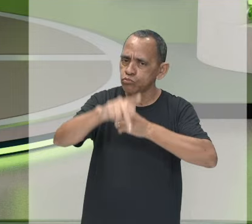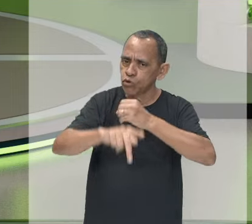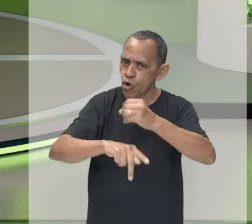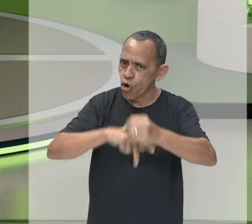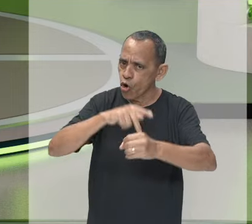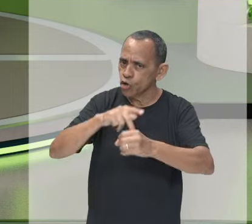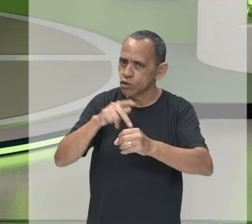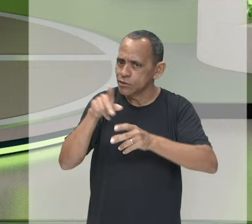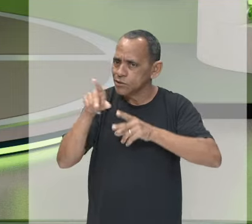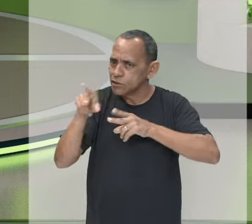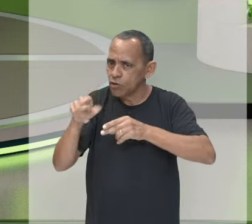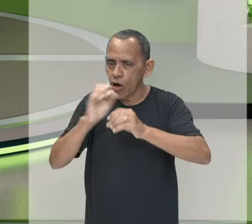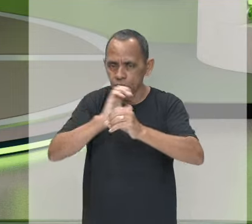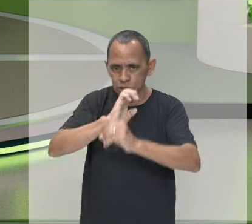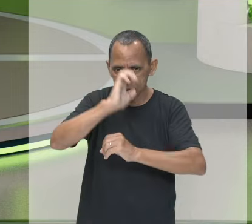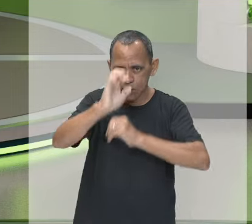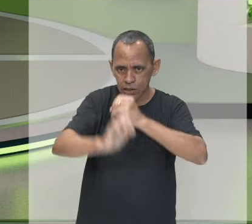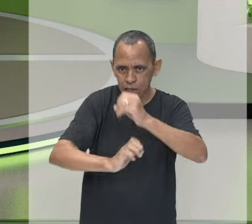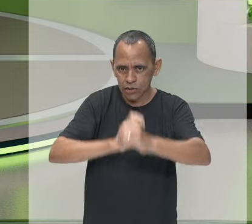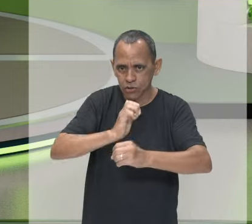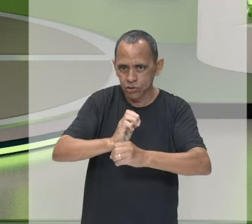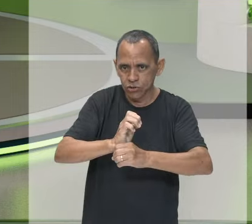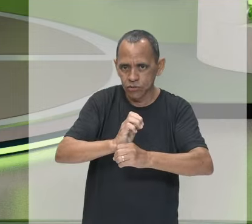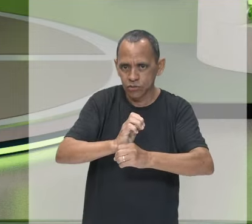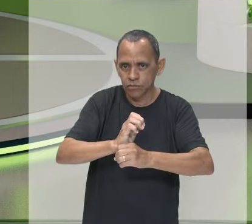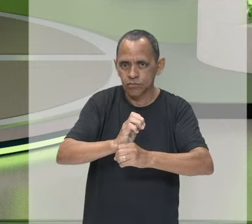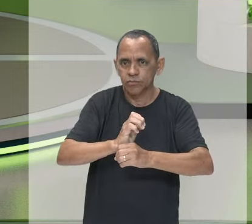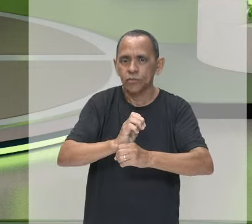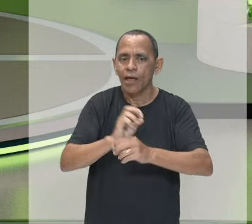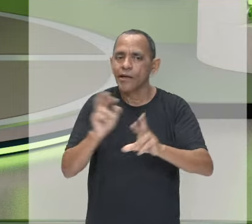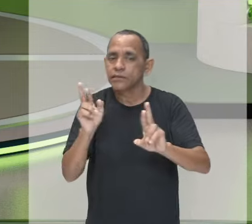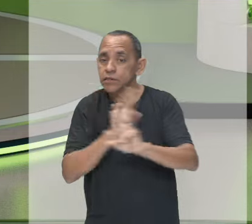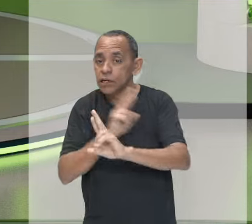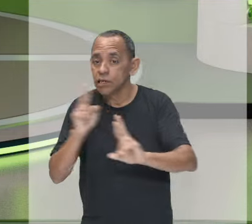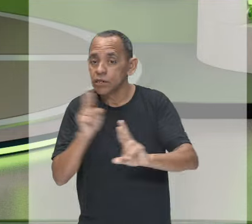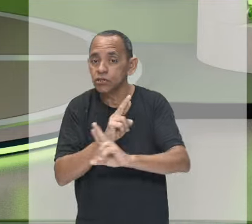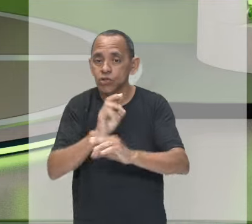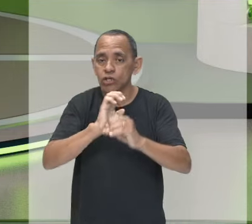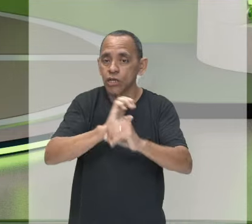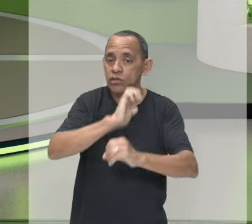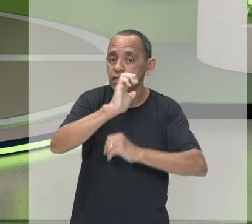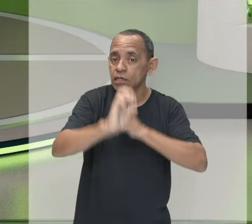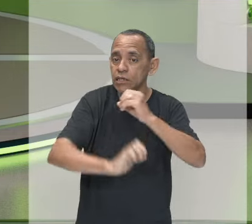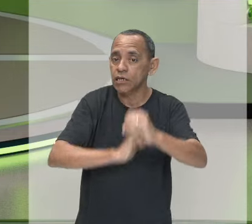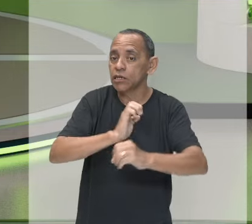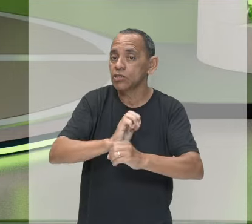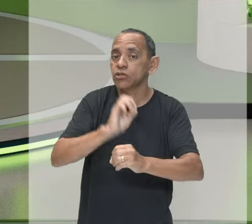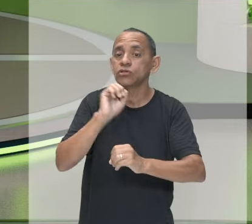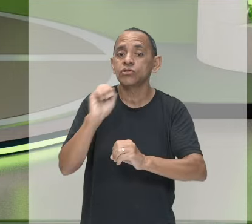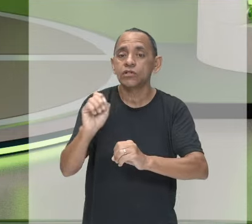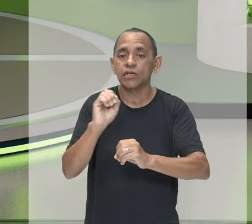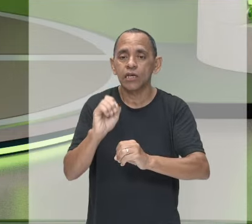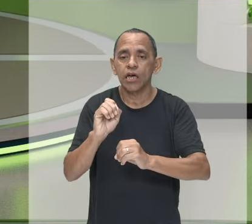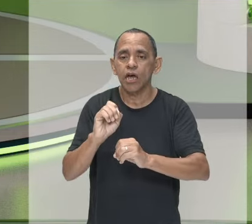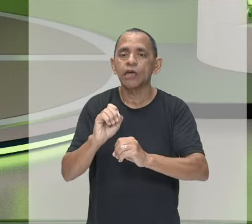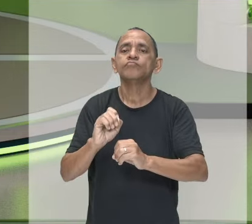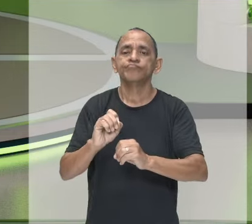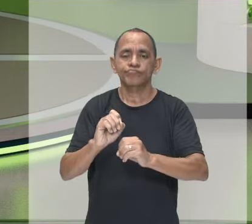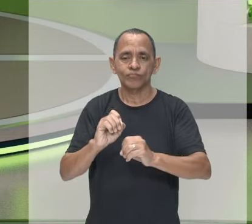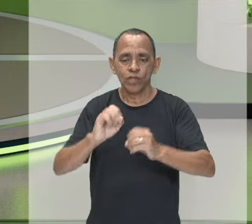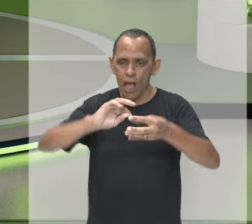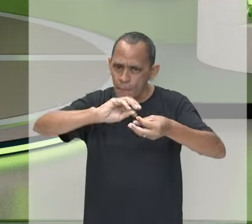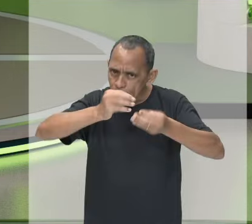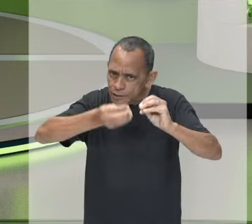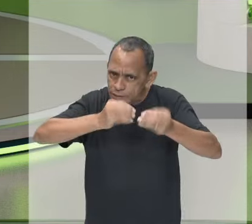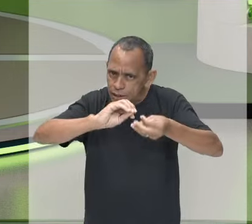E o elétron, você tem que ele relaciona aos elétrons partículas subatômicas com carga